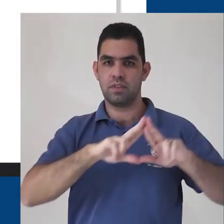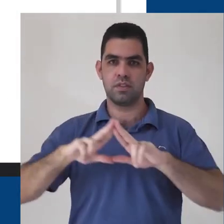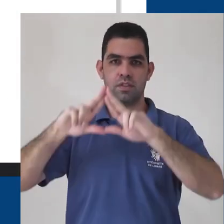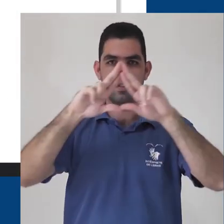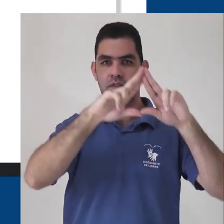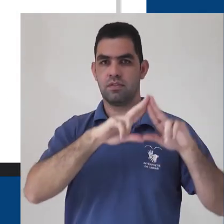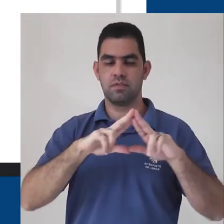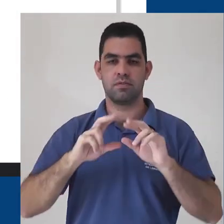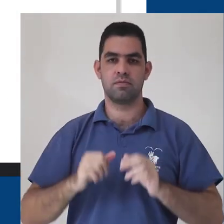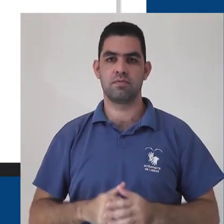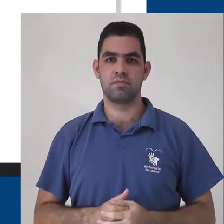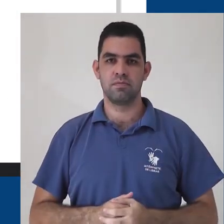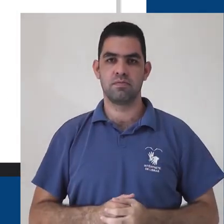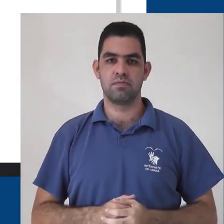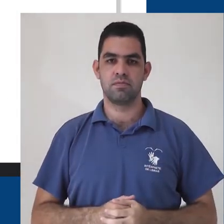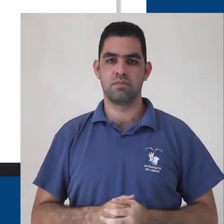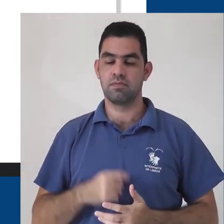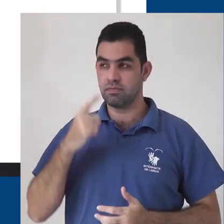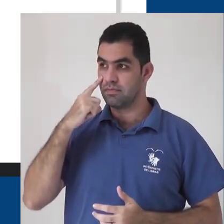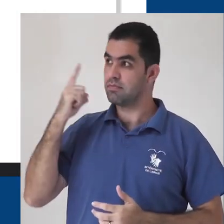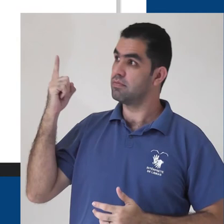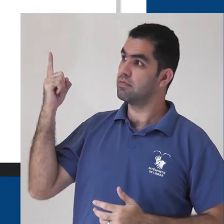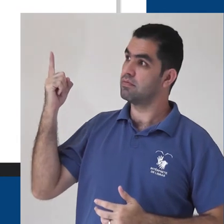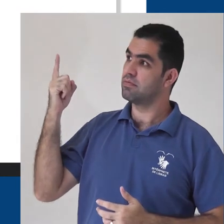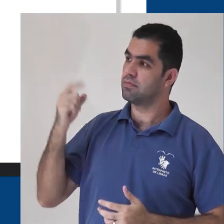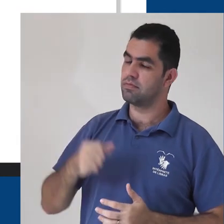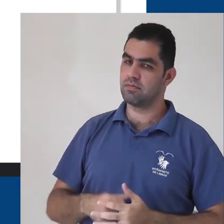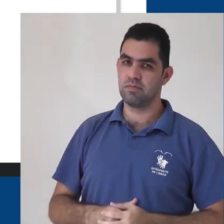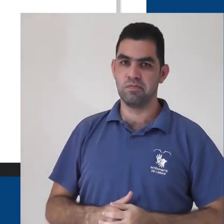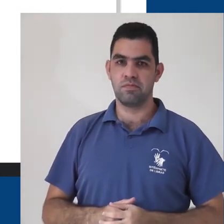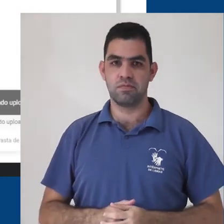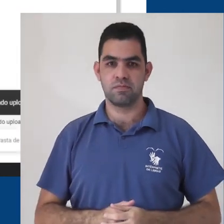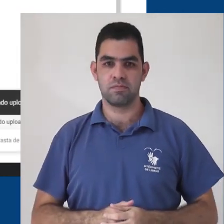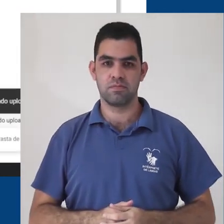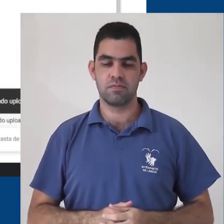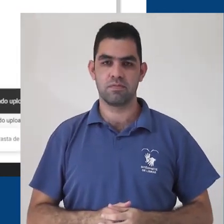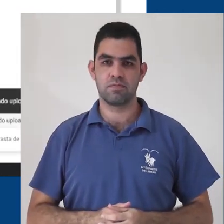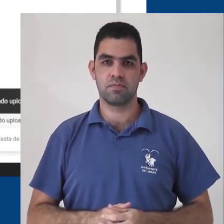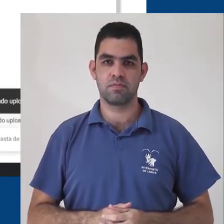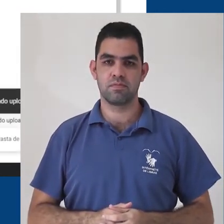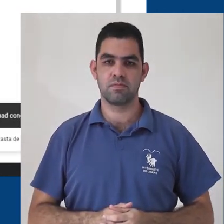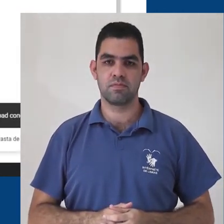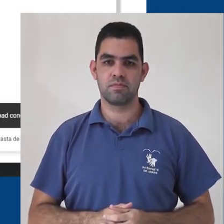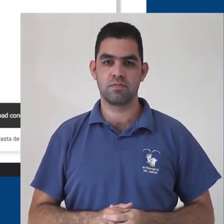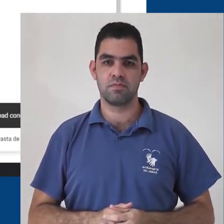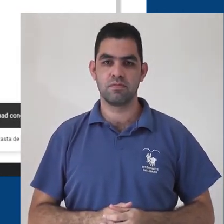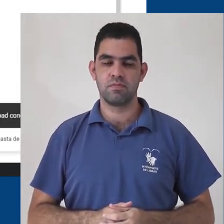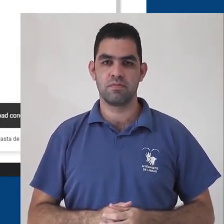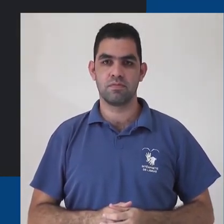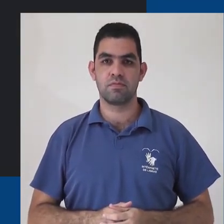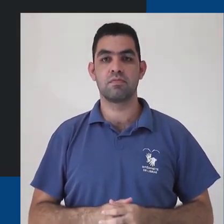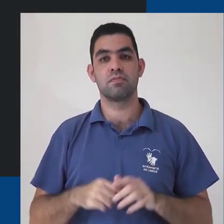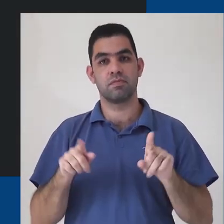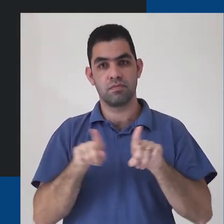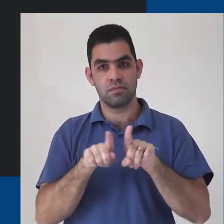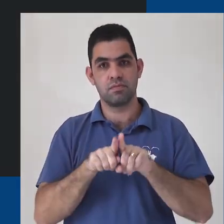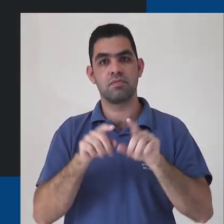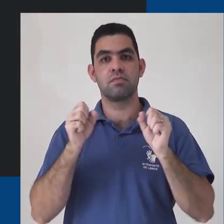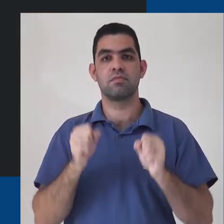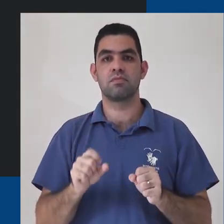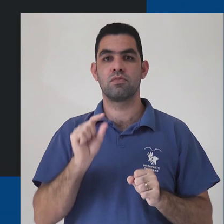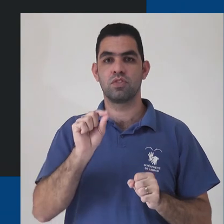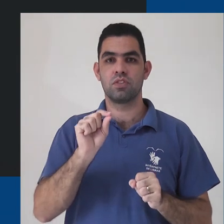Fazer Upload de Pasta. Selecione a pasta que você quer e clique em Fazer Upload. Ou podemos, também,